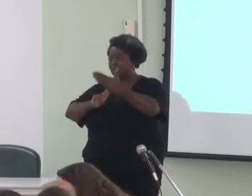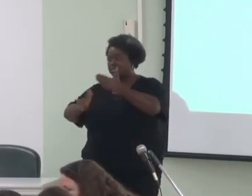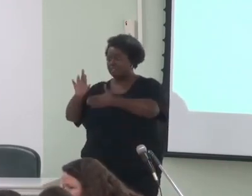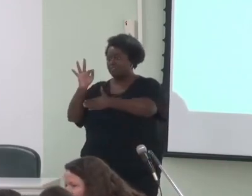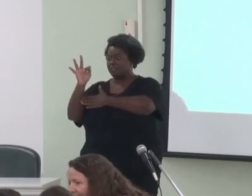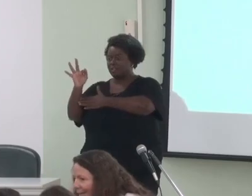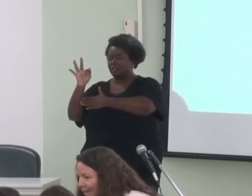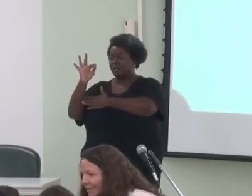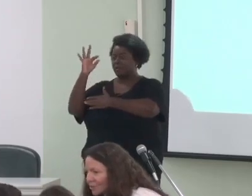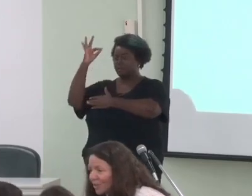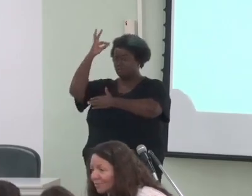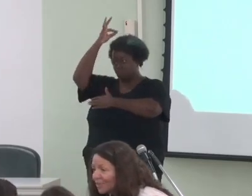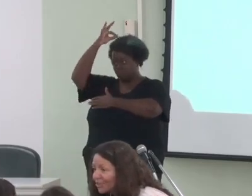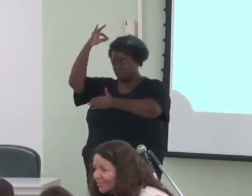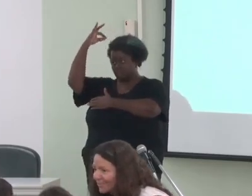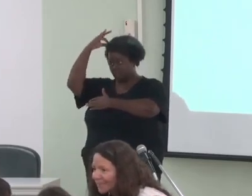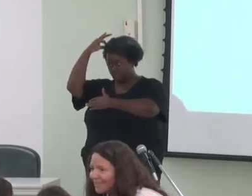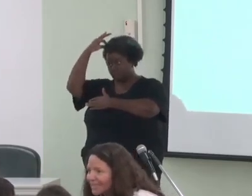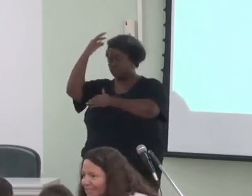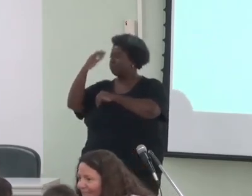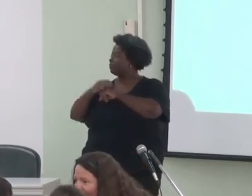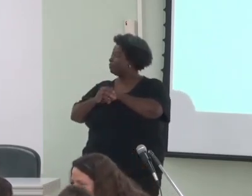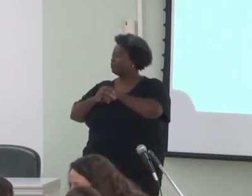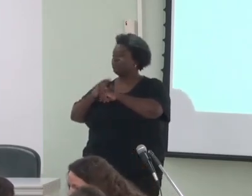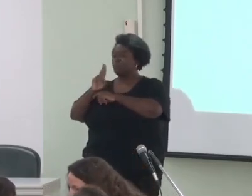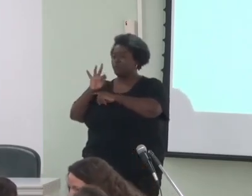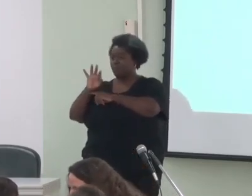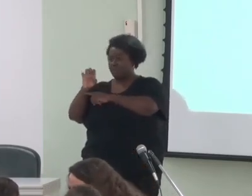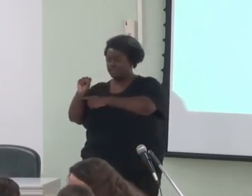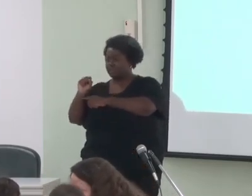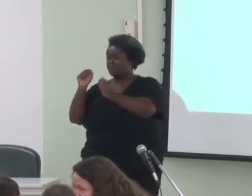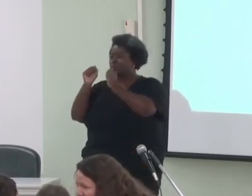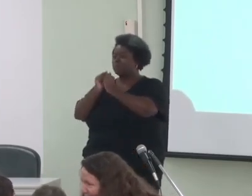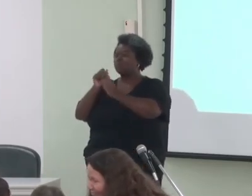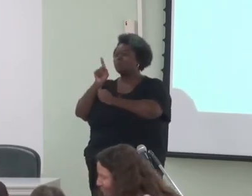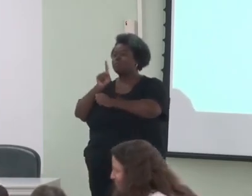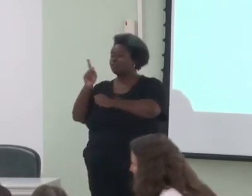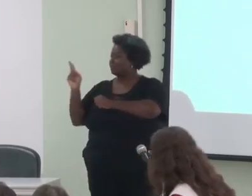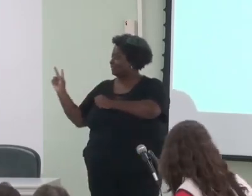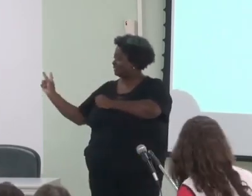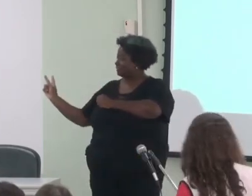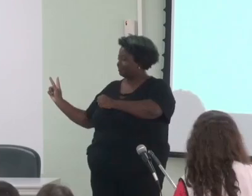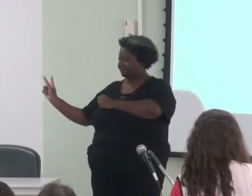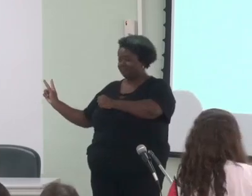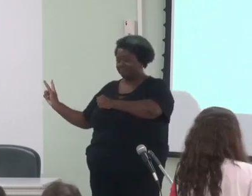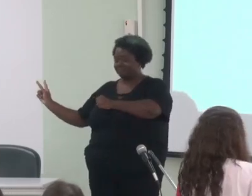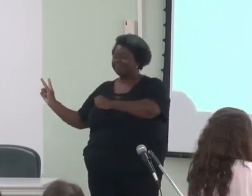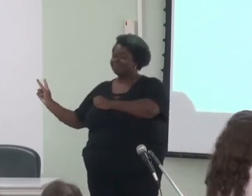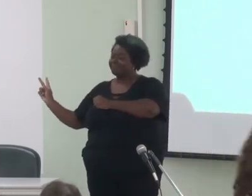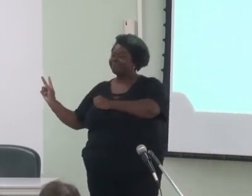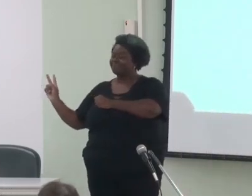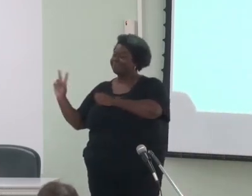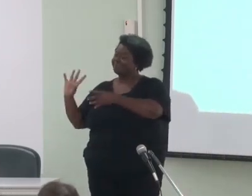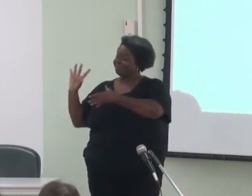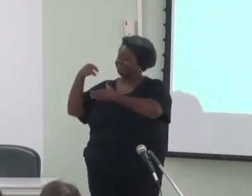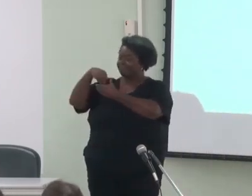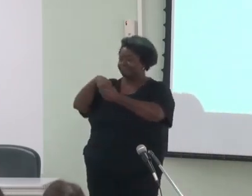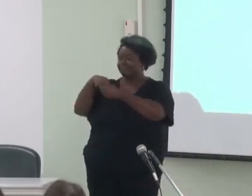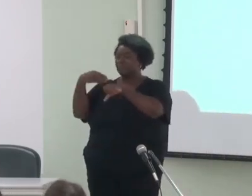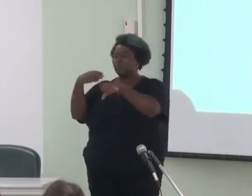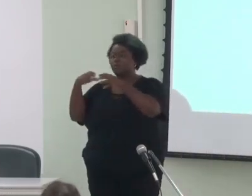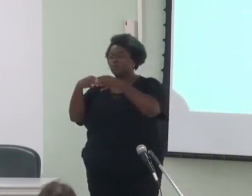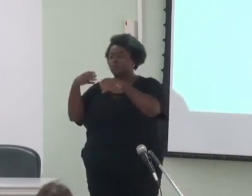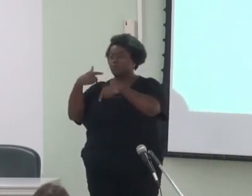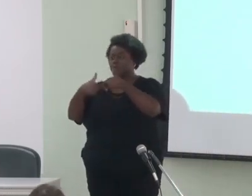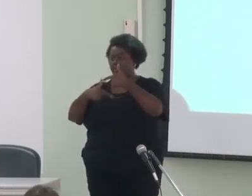Espírito Santo, e, juntamente com as professoras Marise e Thaisa, a gente faz parte do grupo de